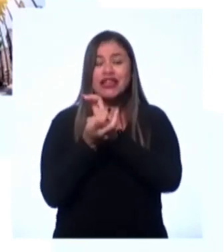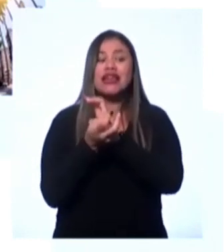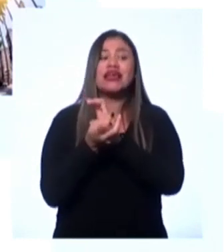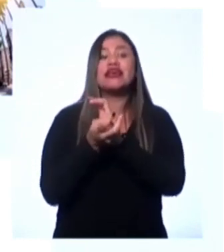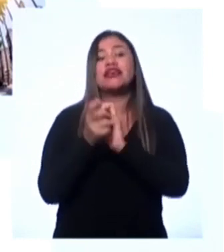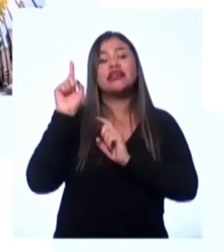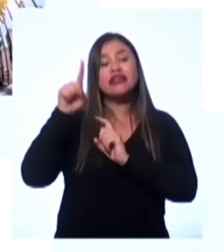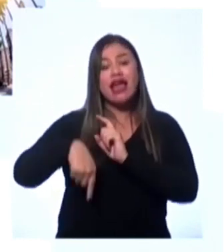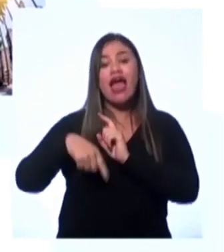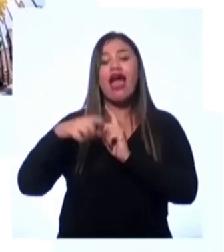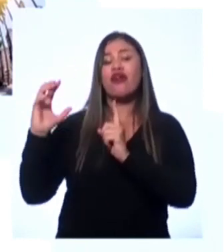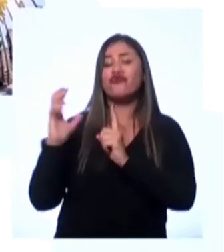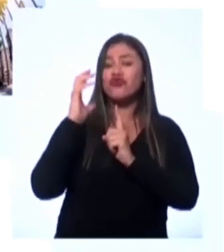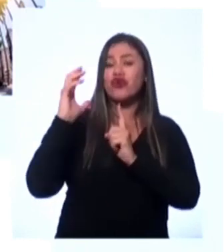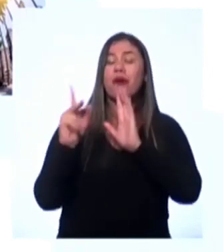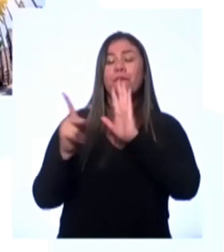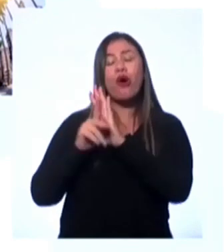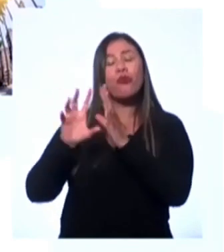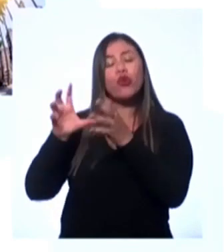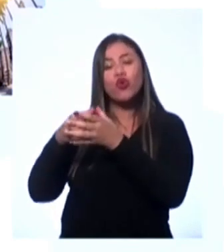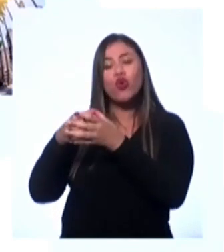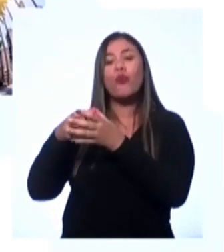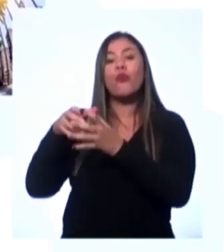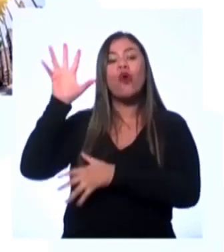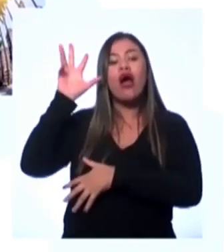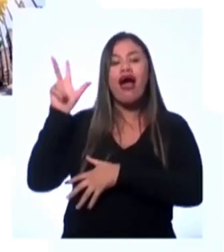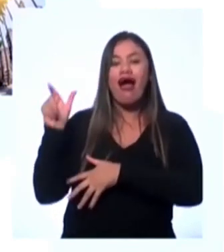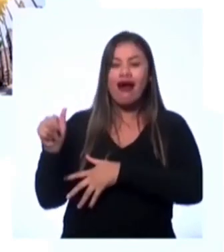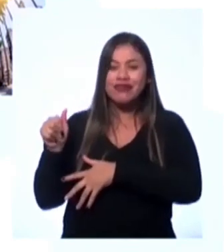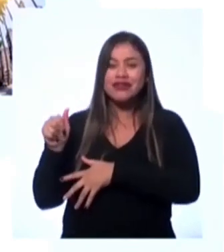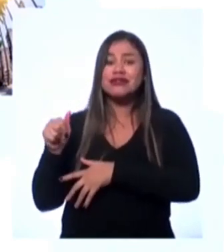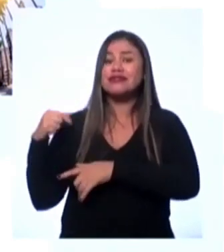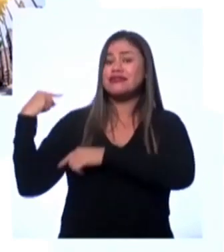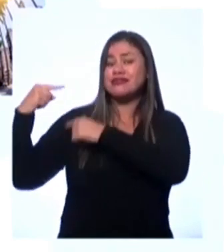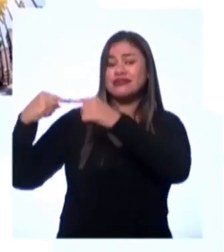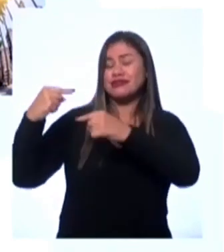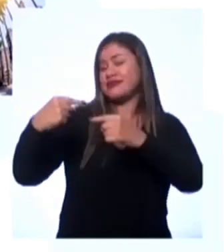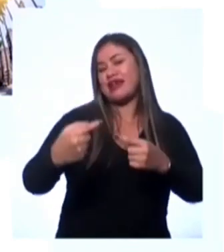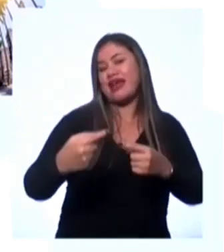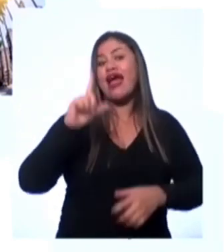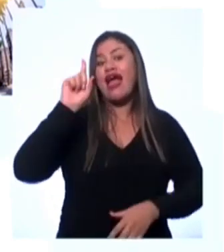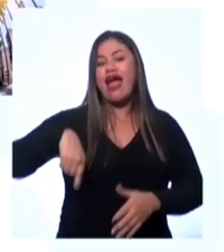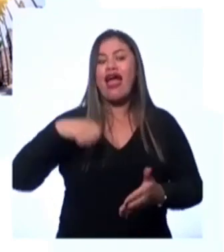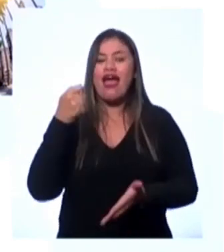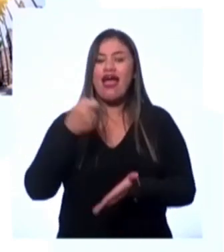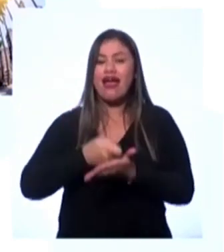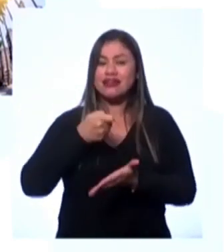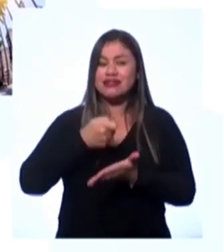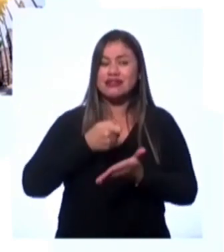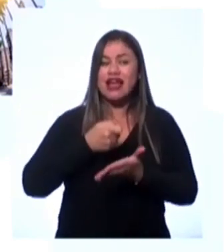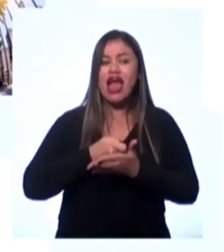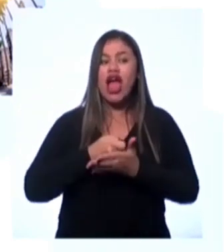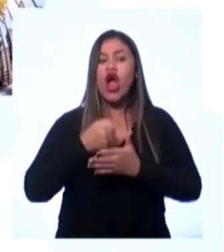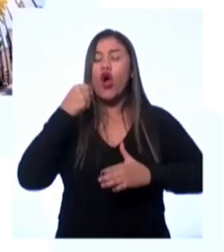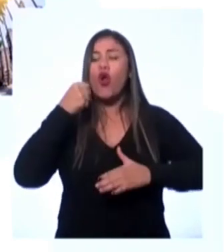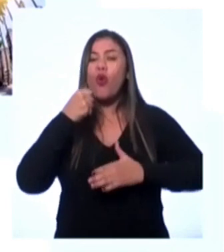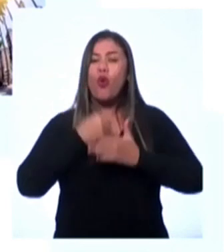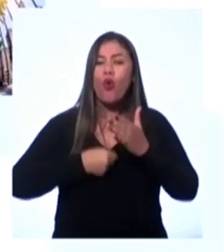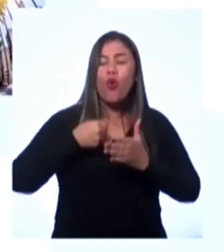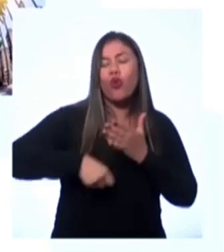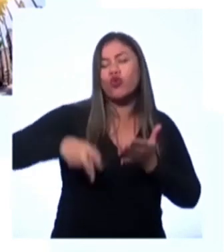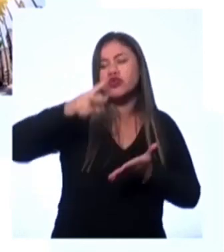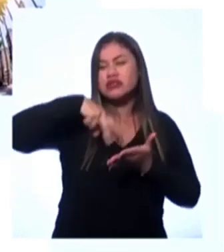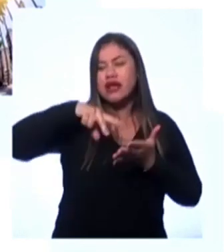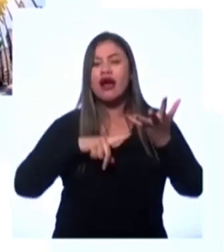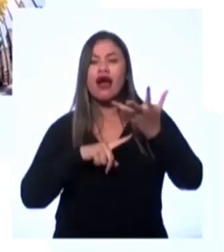influência dos povos africanos e seus descendentes. uma forma de resistência, de luta, de dança, de